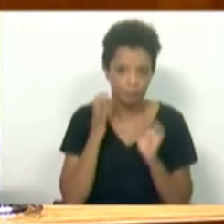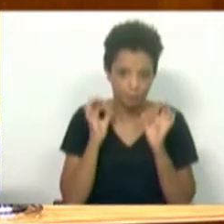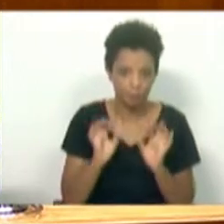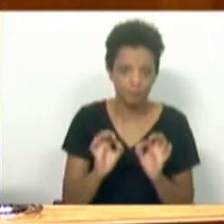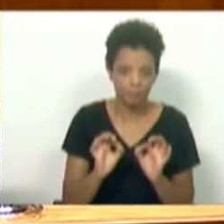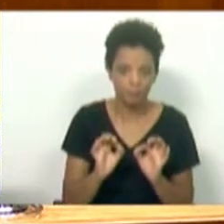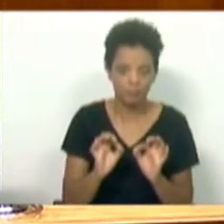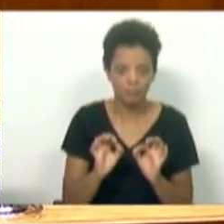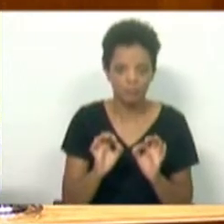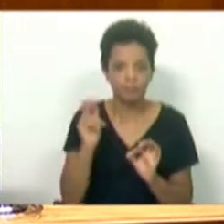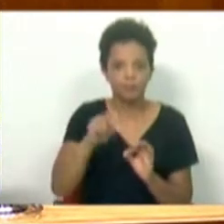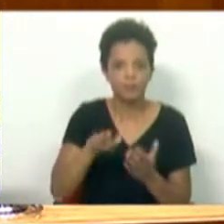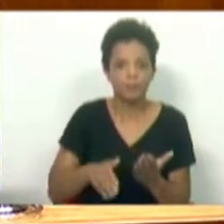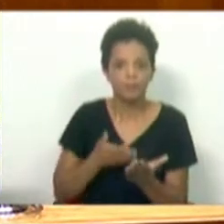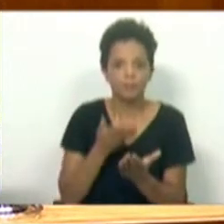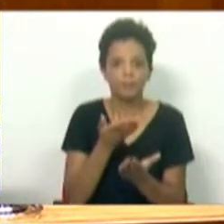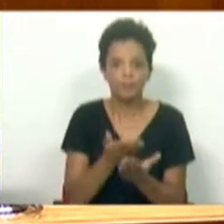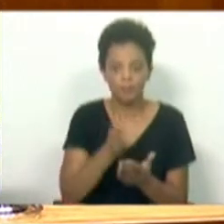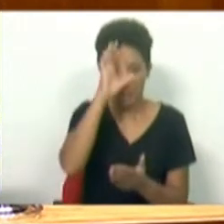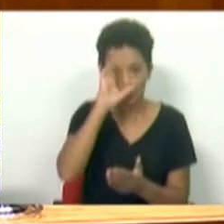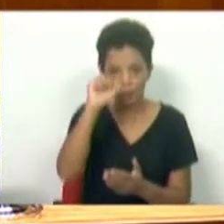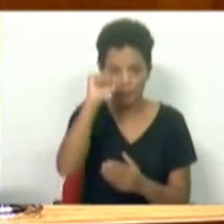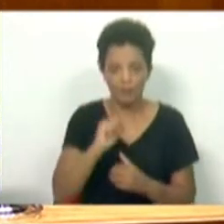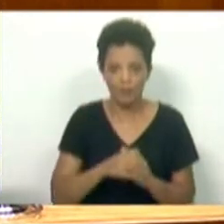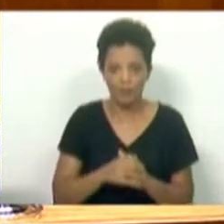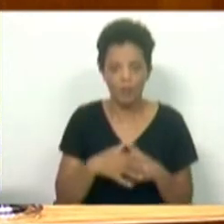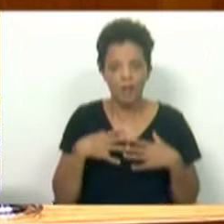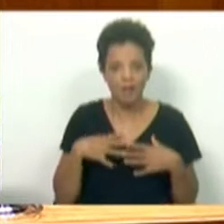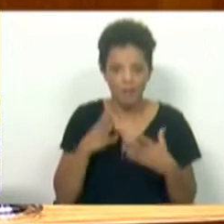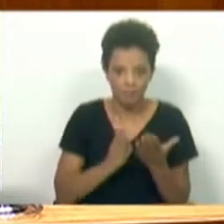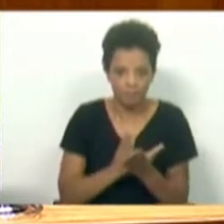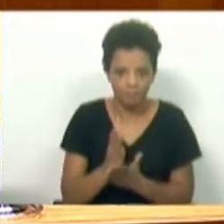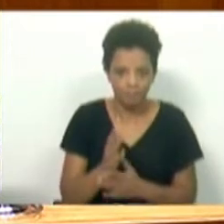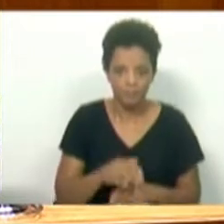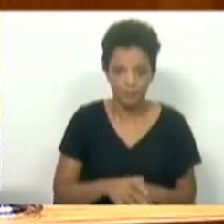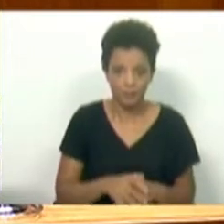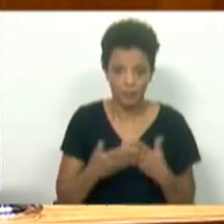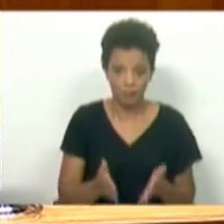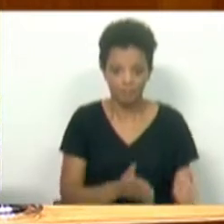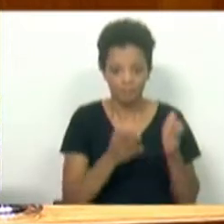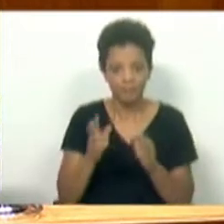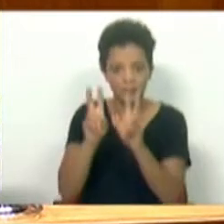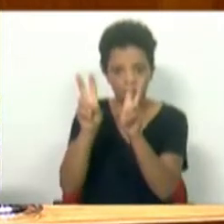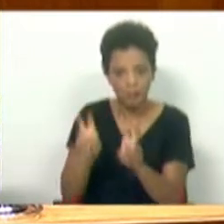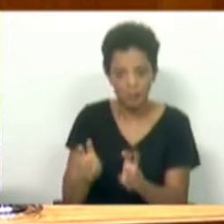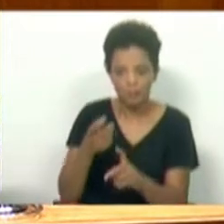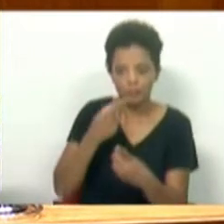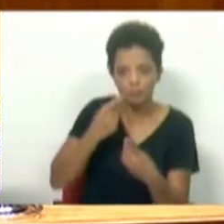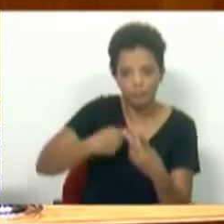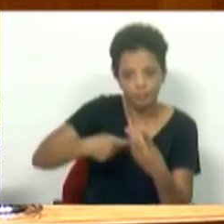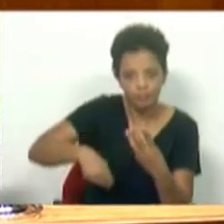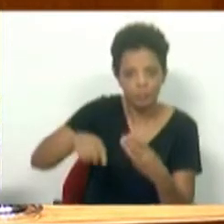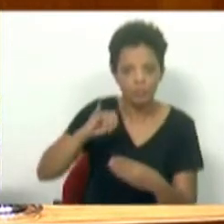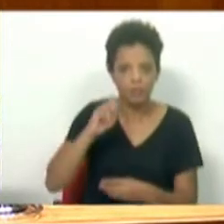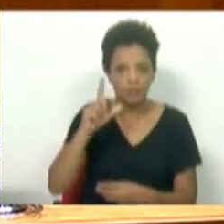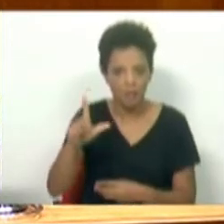será vertido na proposta que o Governo pretende levar a cabo. Relativamente às questões que foram colocadas também